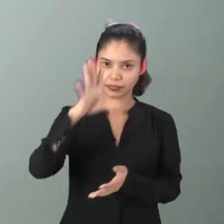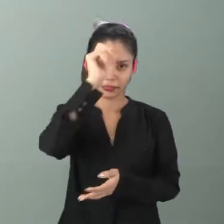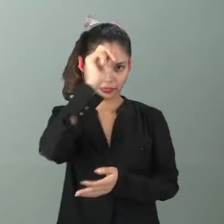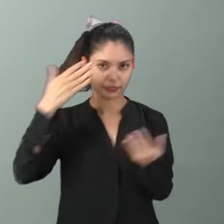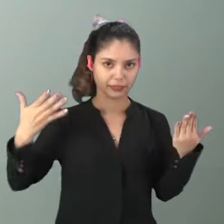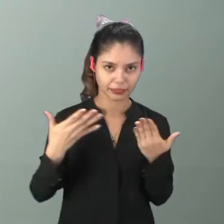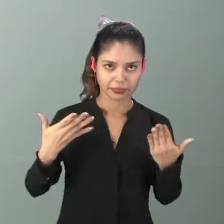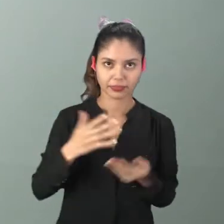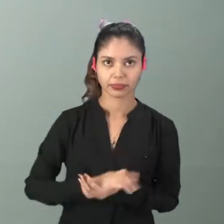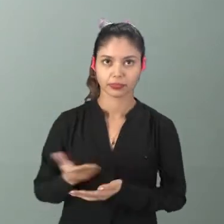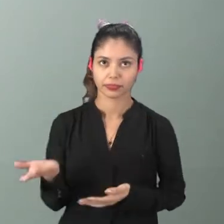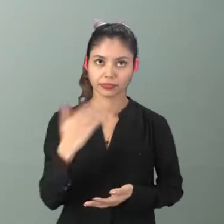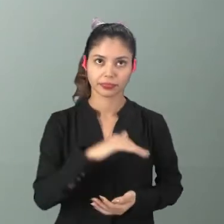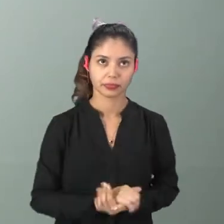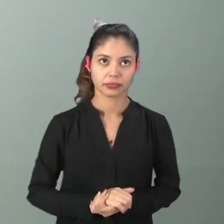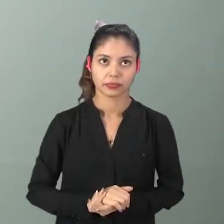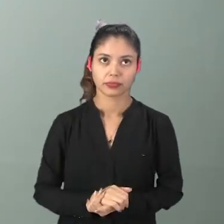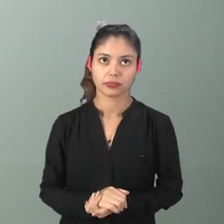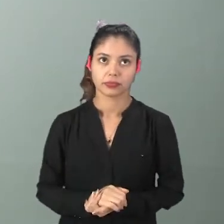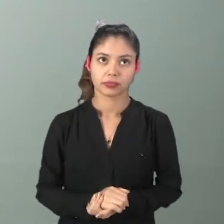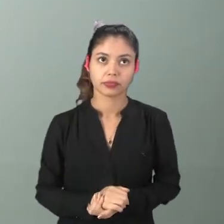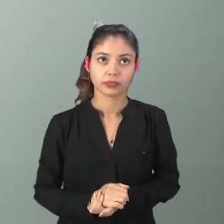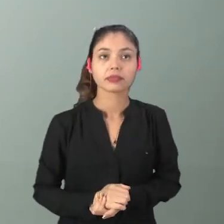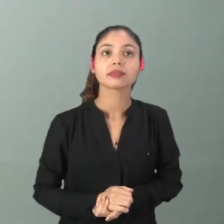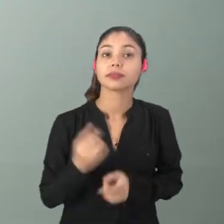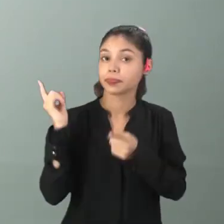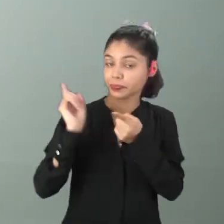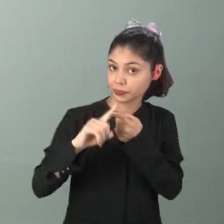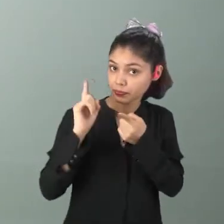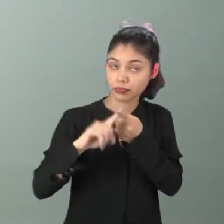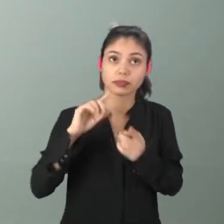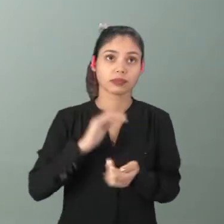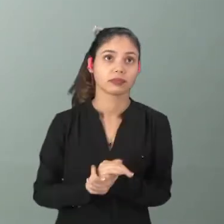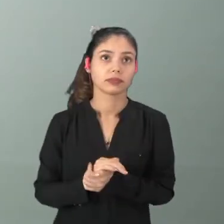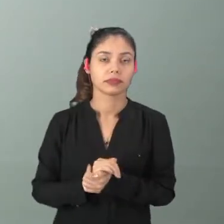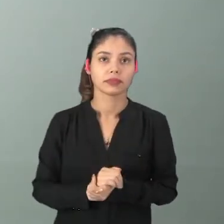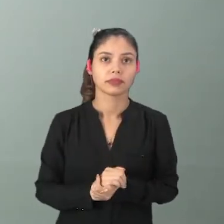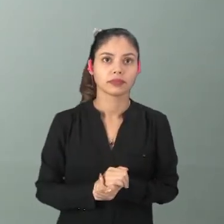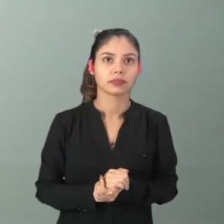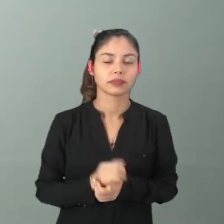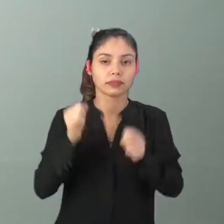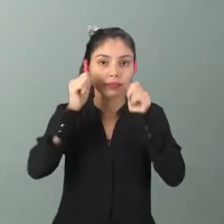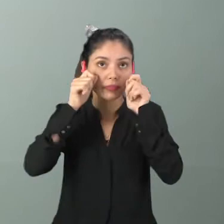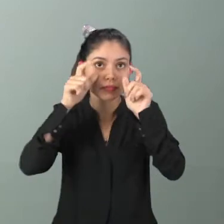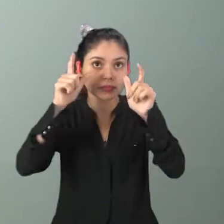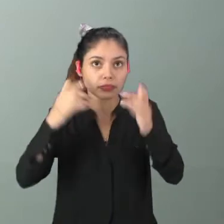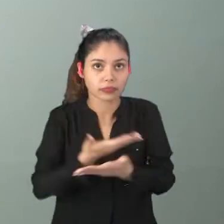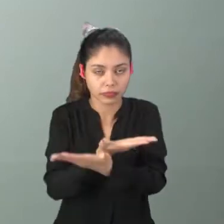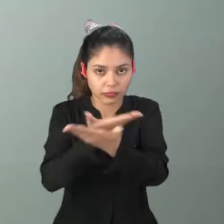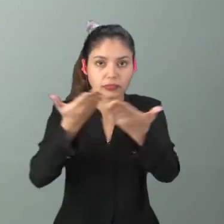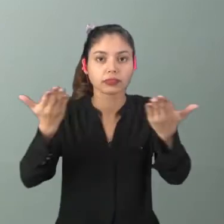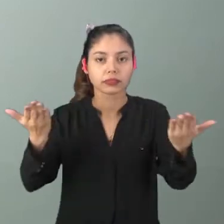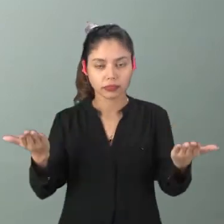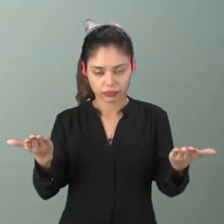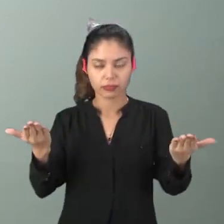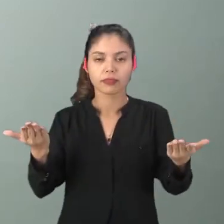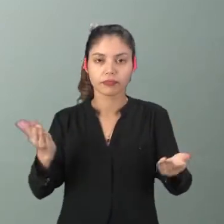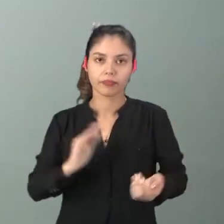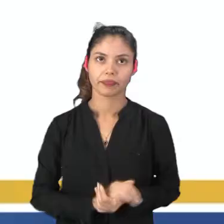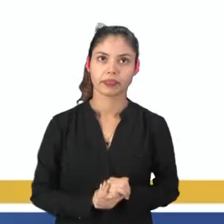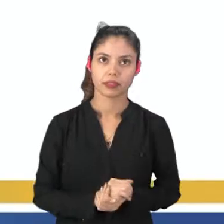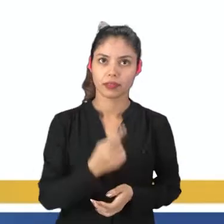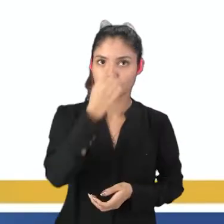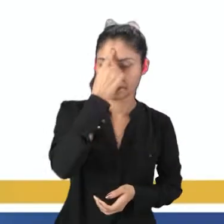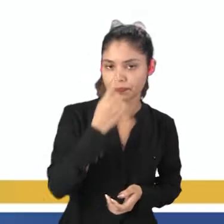aprender hoje. Vamos lá? Bem, primeiramente, eu quero chamar a sua atenção para